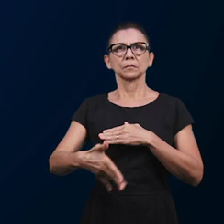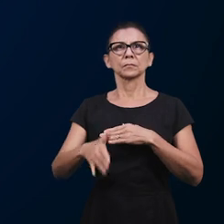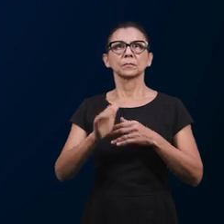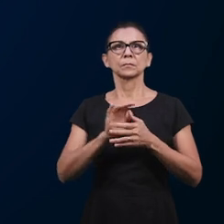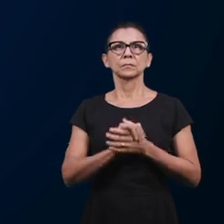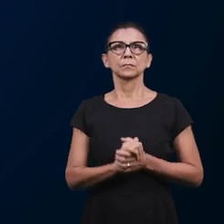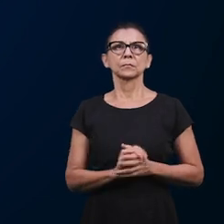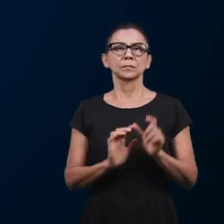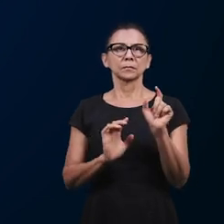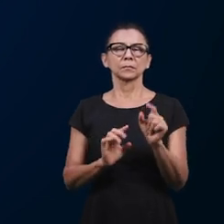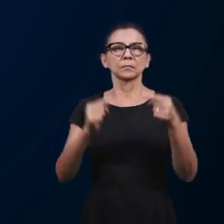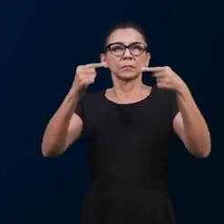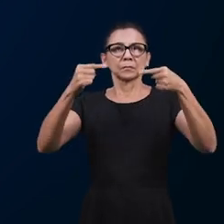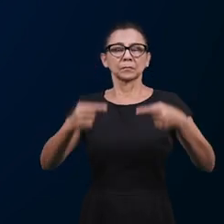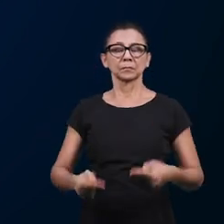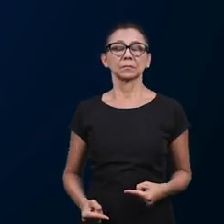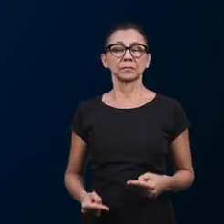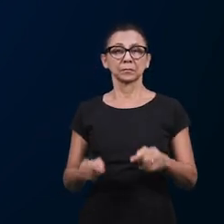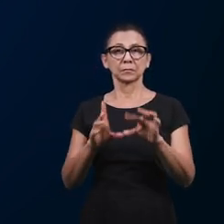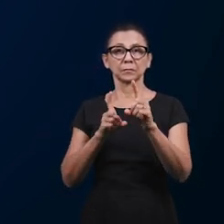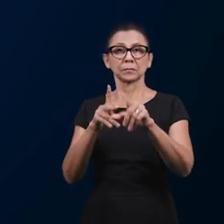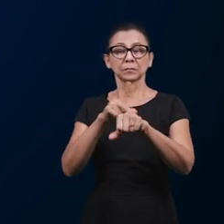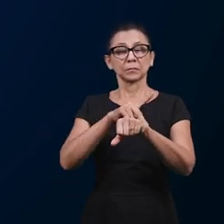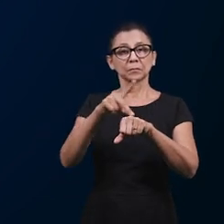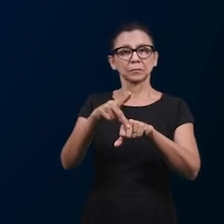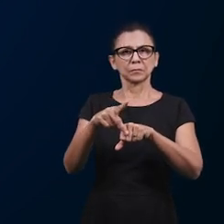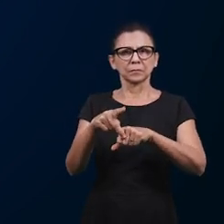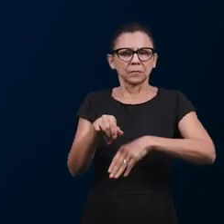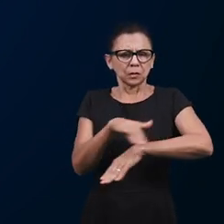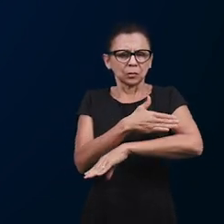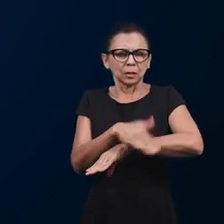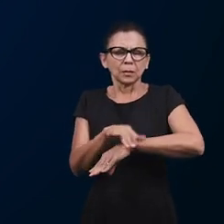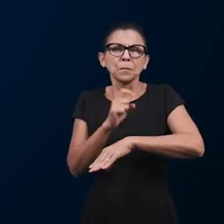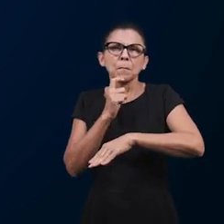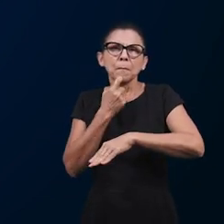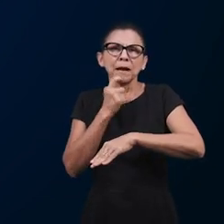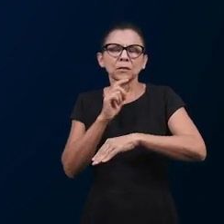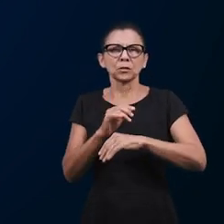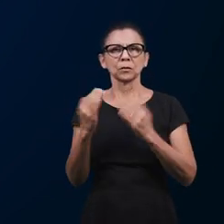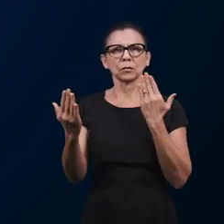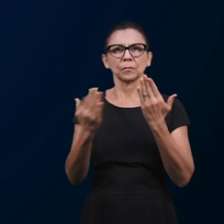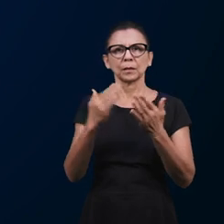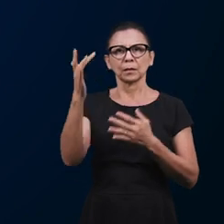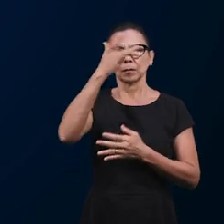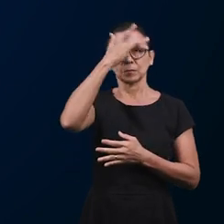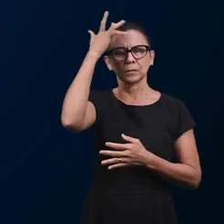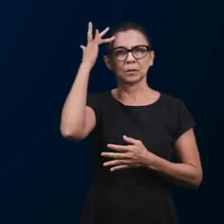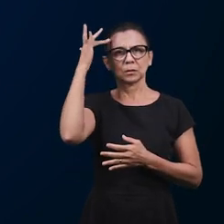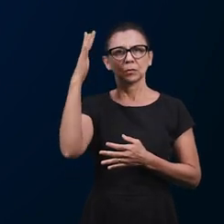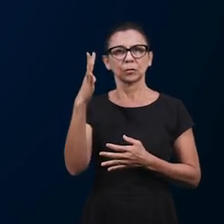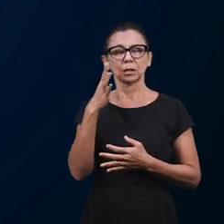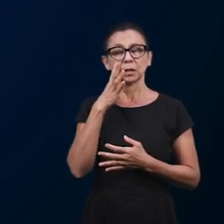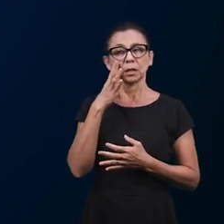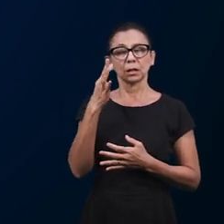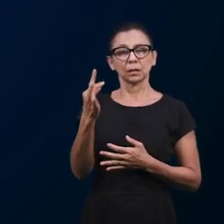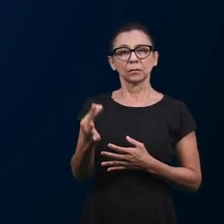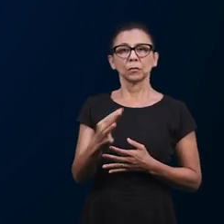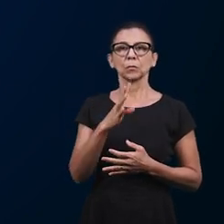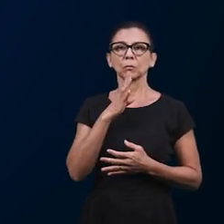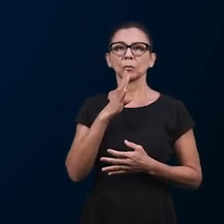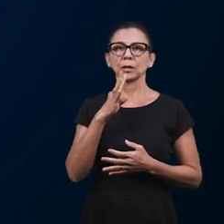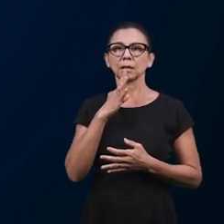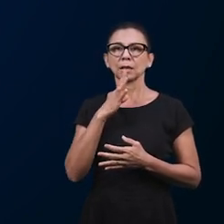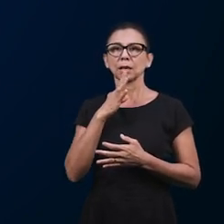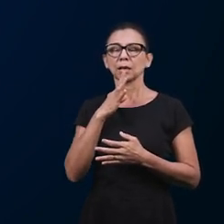oposição, a sã doutrina. Primeiro, beira do caminho. É aquele que ouve a palavra, né? Do reino